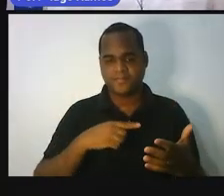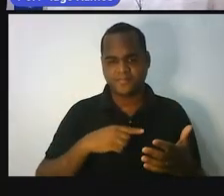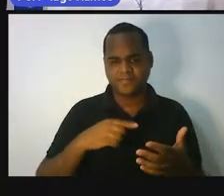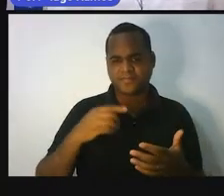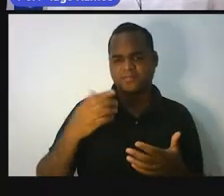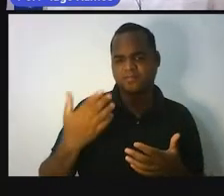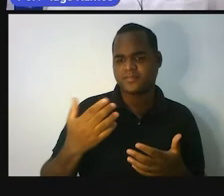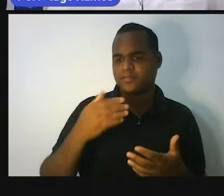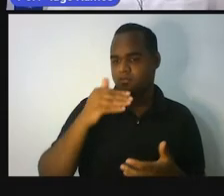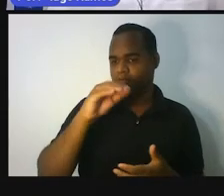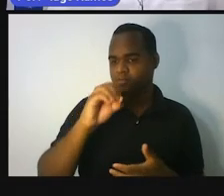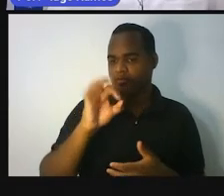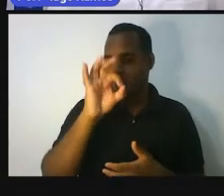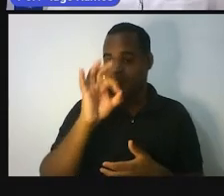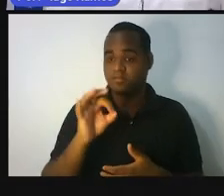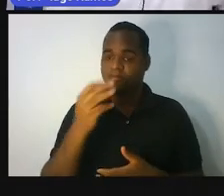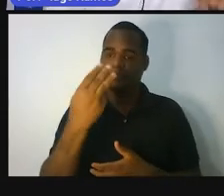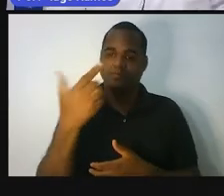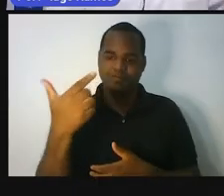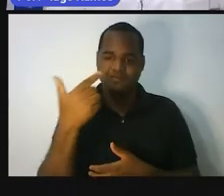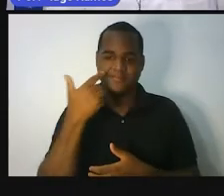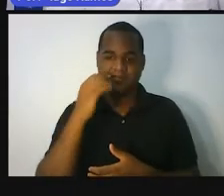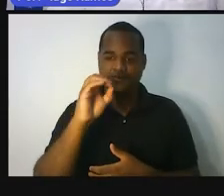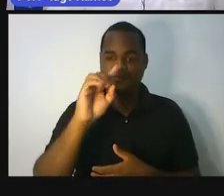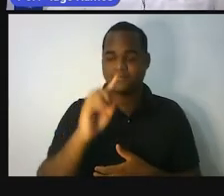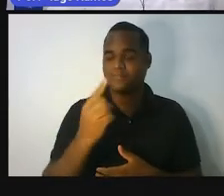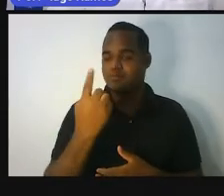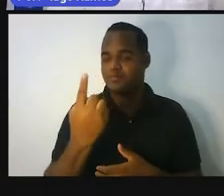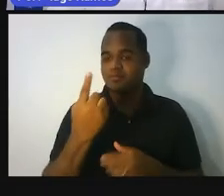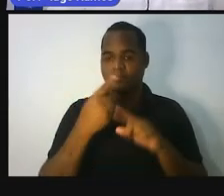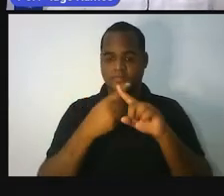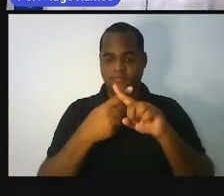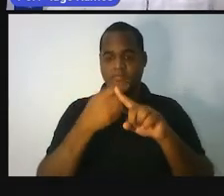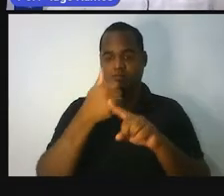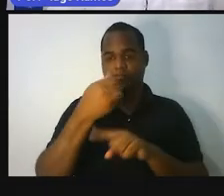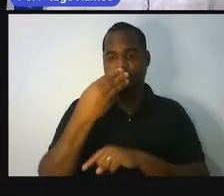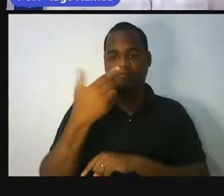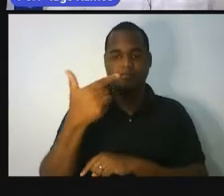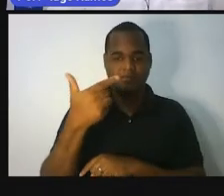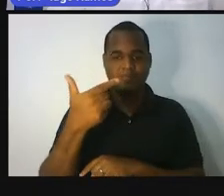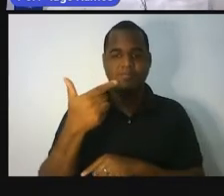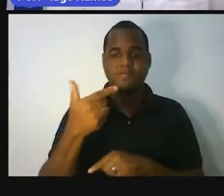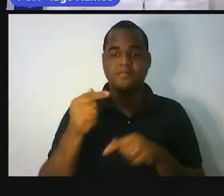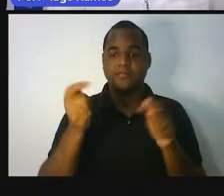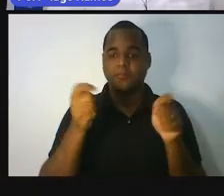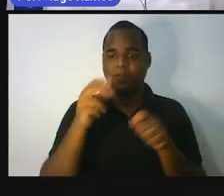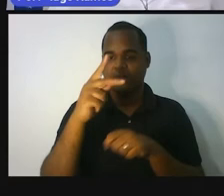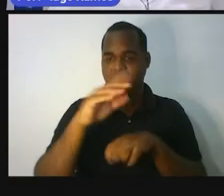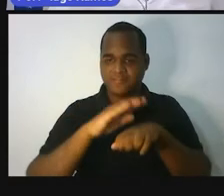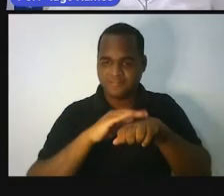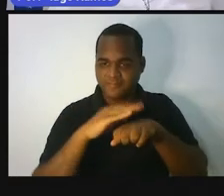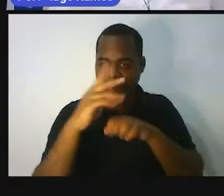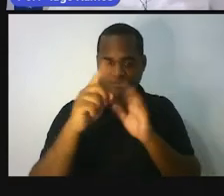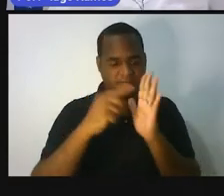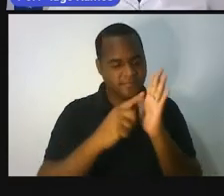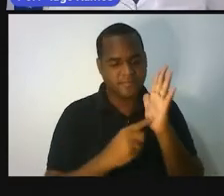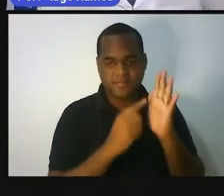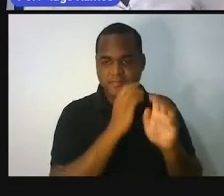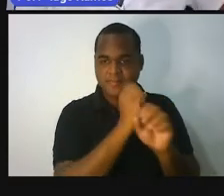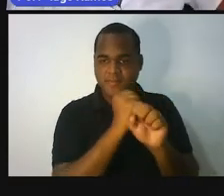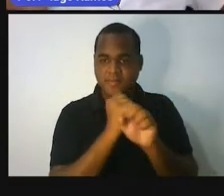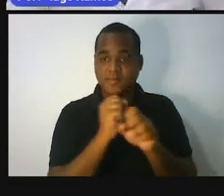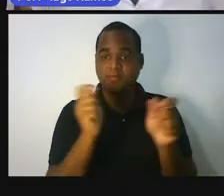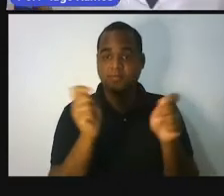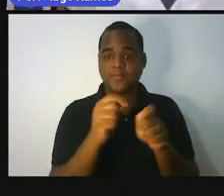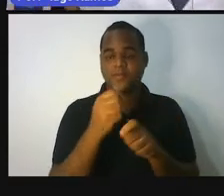de trinta e dois, zero vírgula um vezes cento e trinta e dois. Então, quando você fizer isso na sua calculadora, você vai